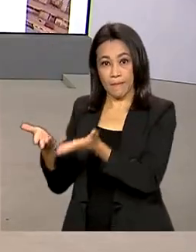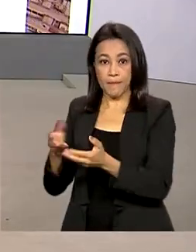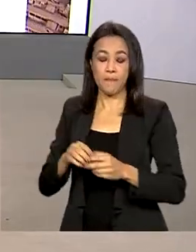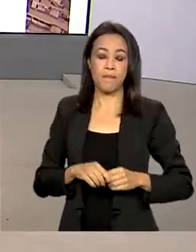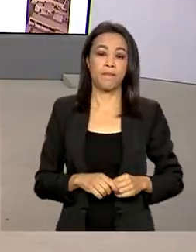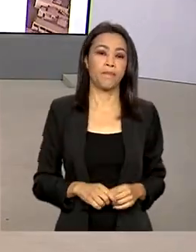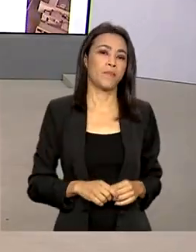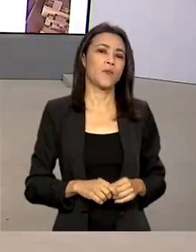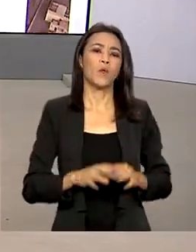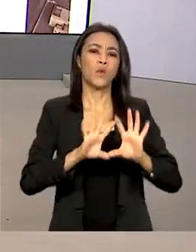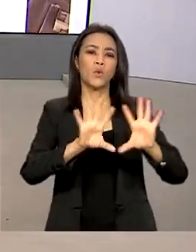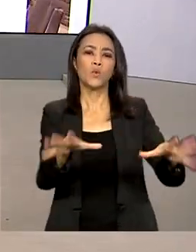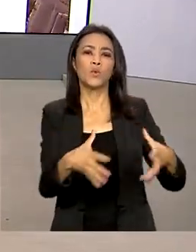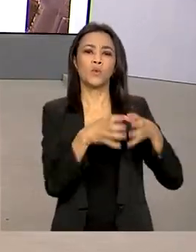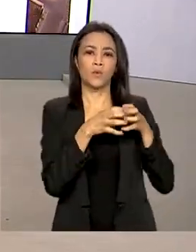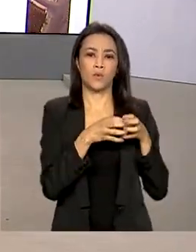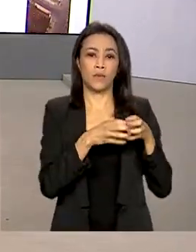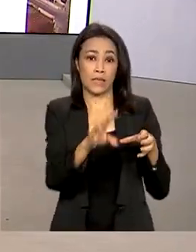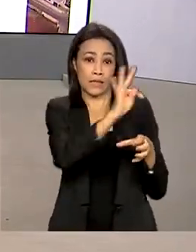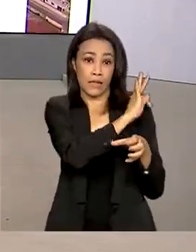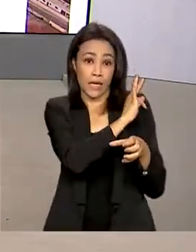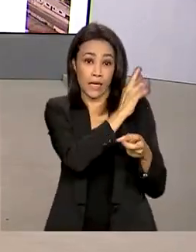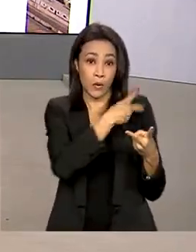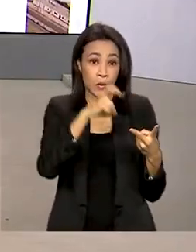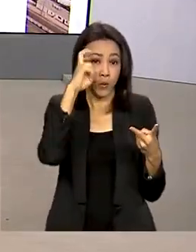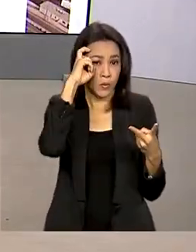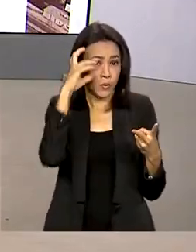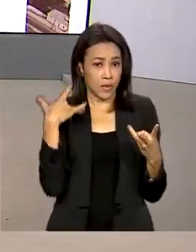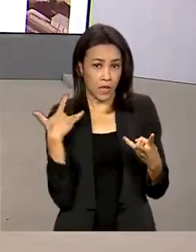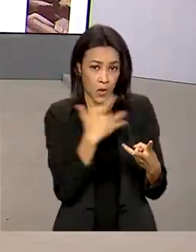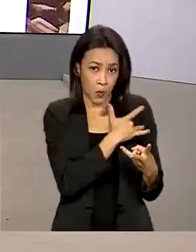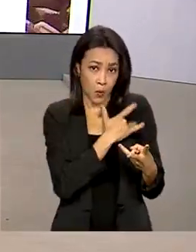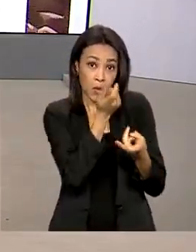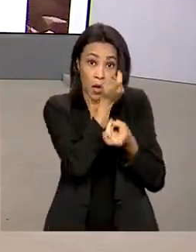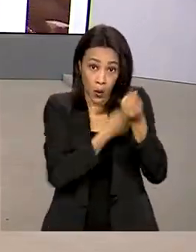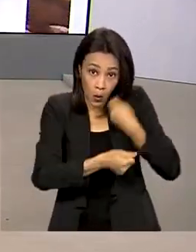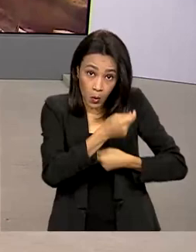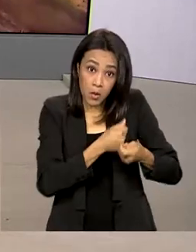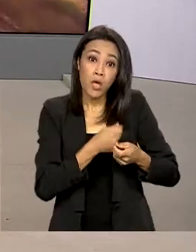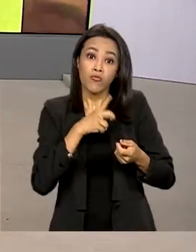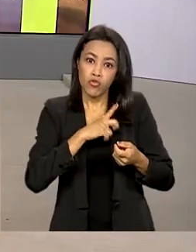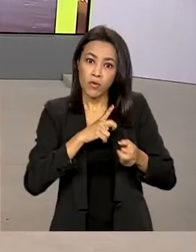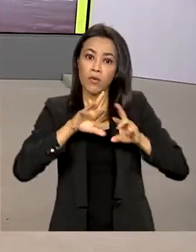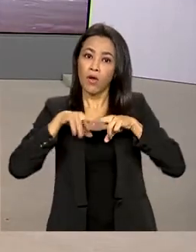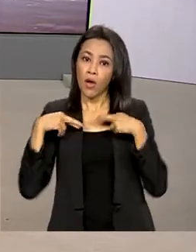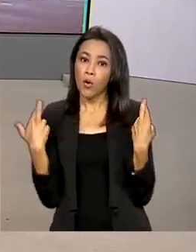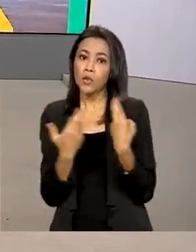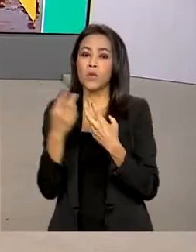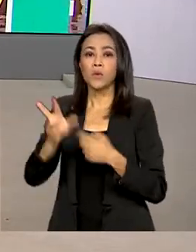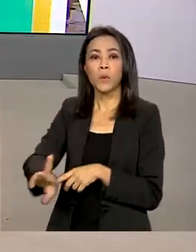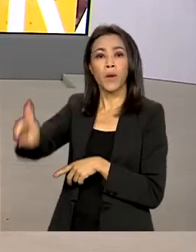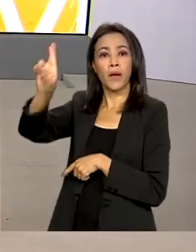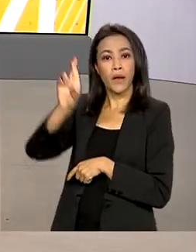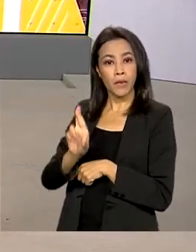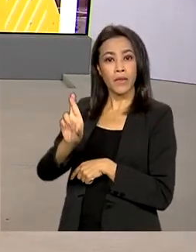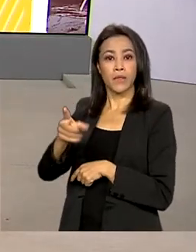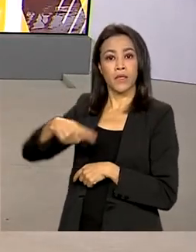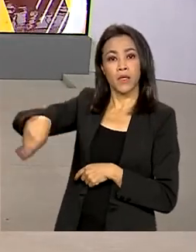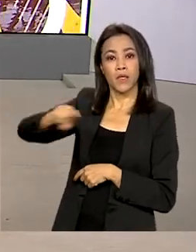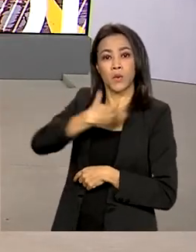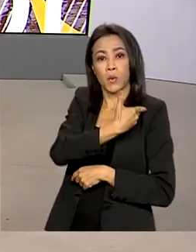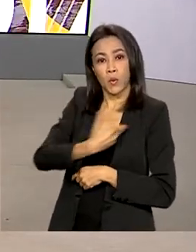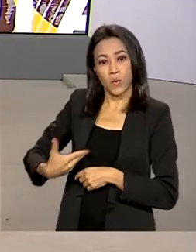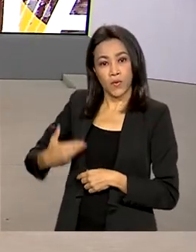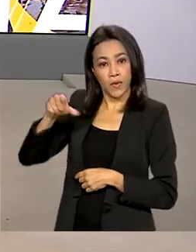Os grupos técnicos da cultura, saúde e economia fizeram reuniões com representantes do governo eleito em Brasília.